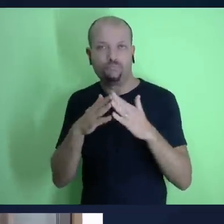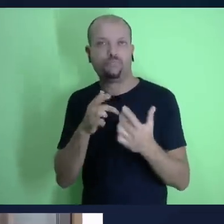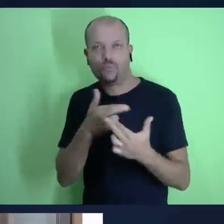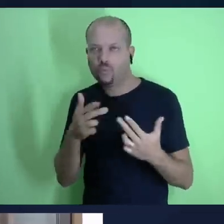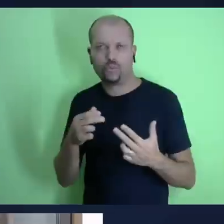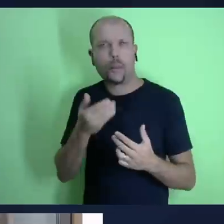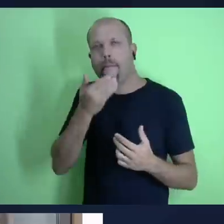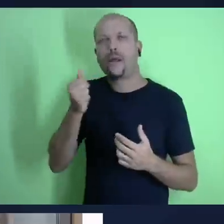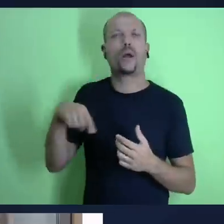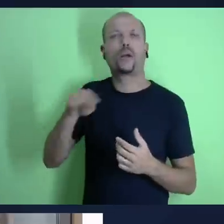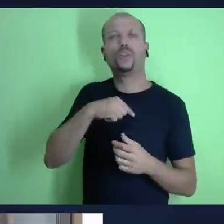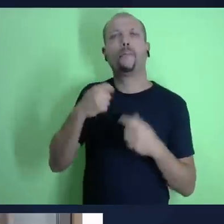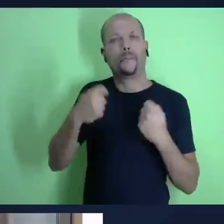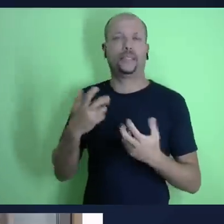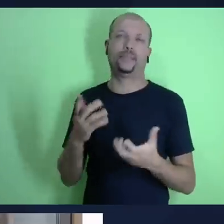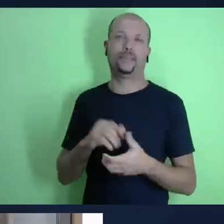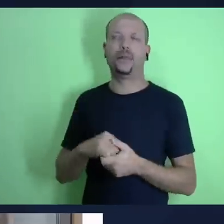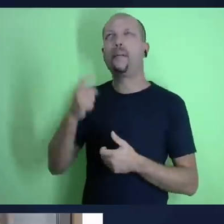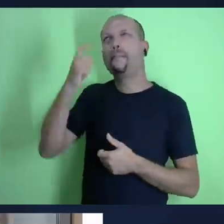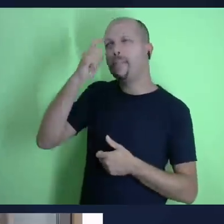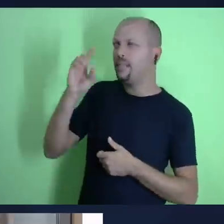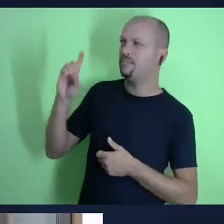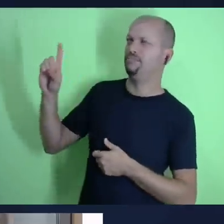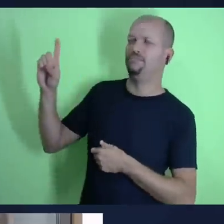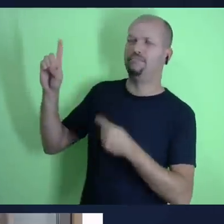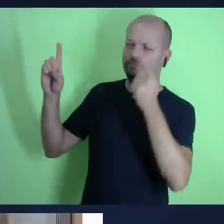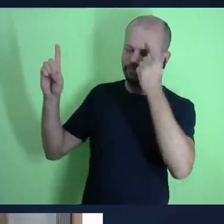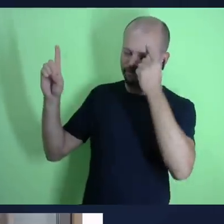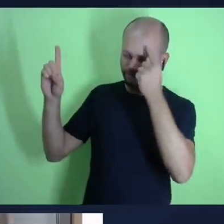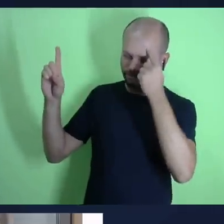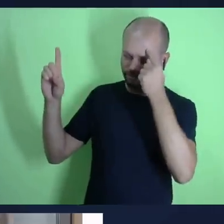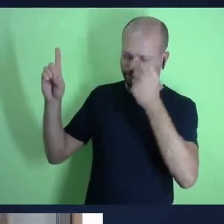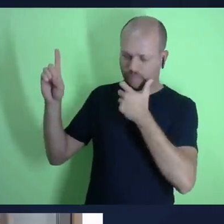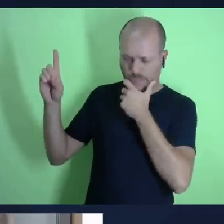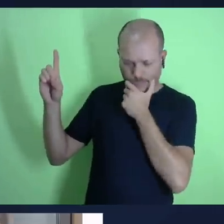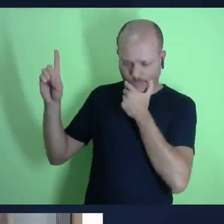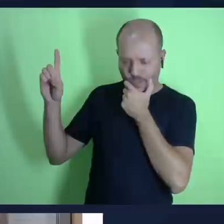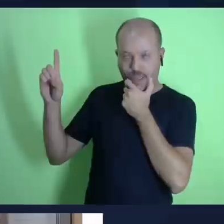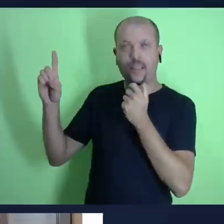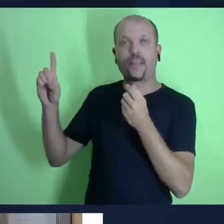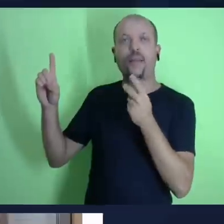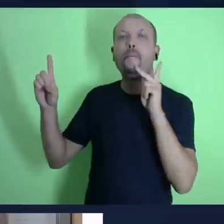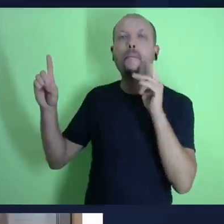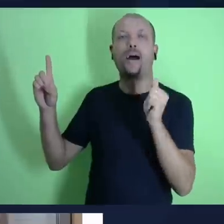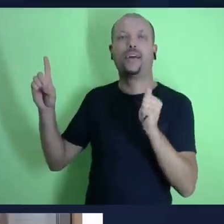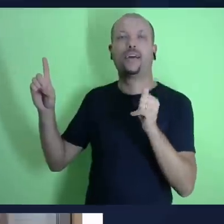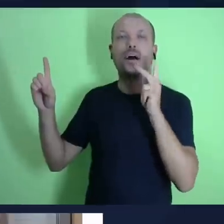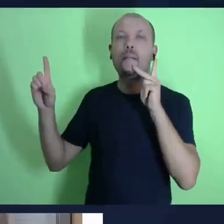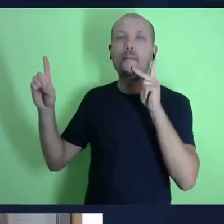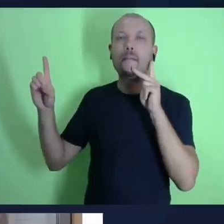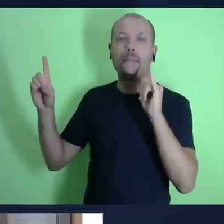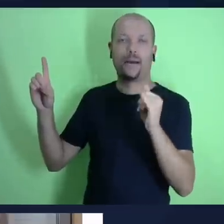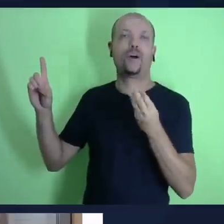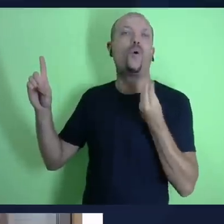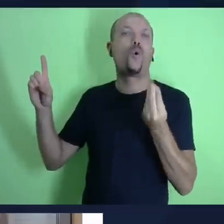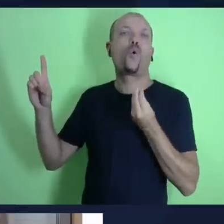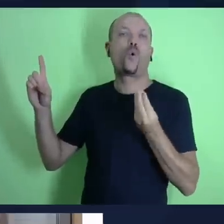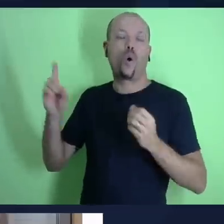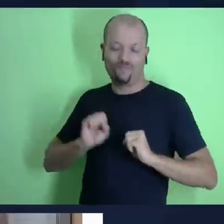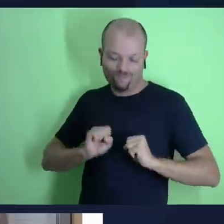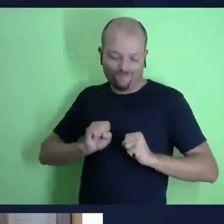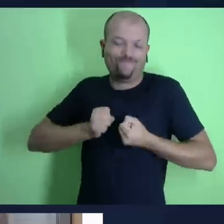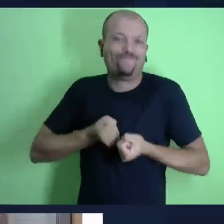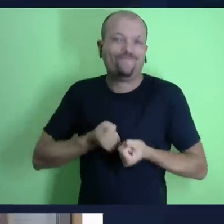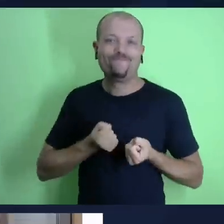amor que ele tinha meu pai tinha um coração enorme era dadivosíssimo generosíssimo né e eu penso em deus num